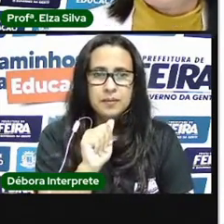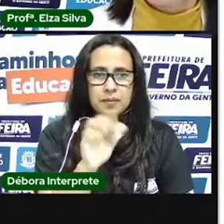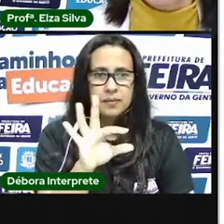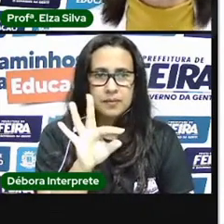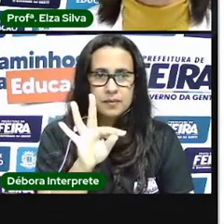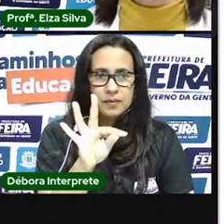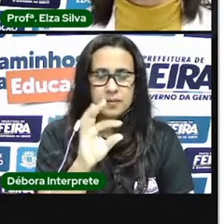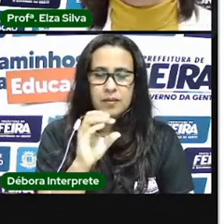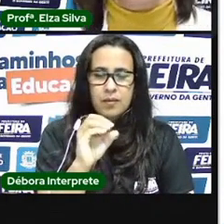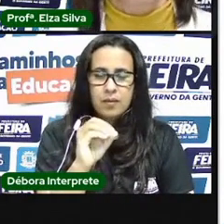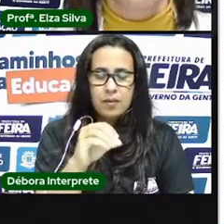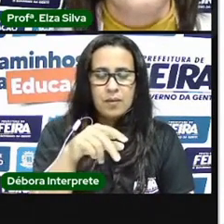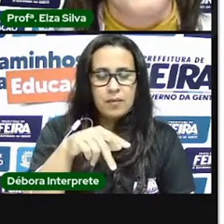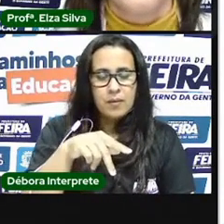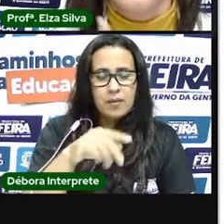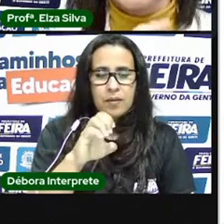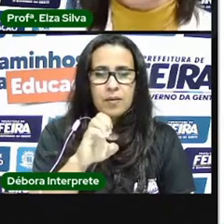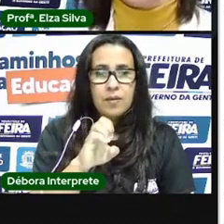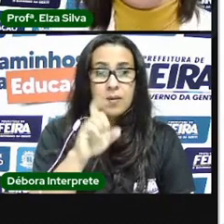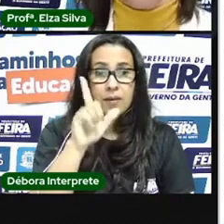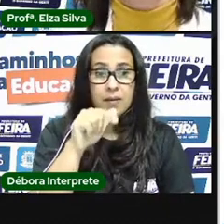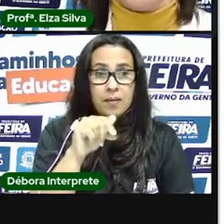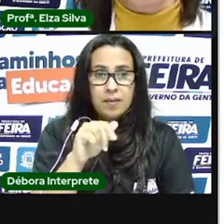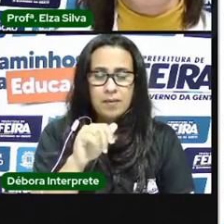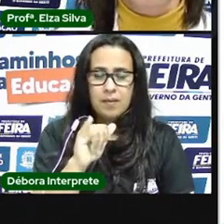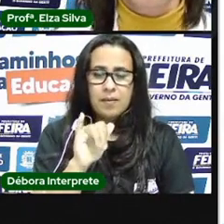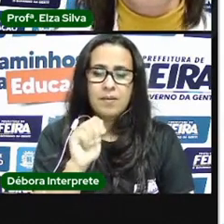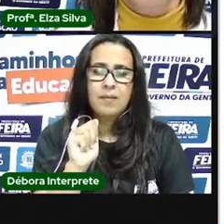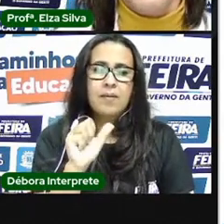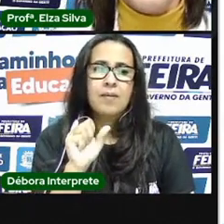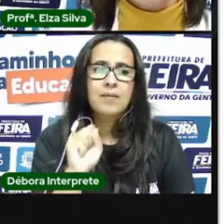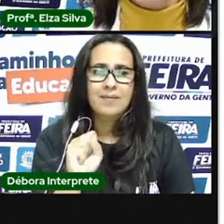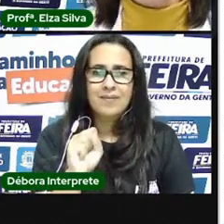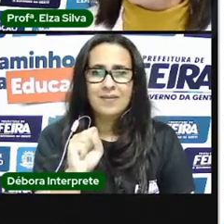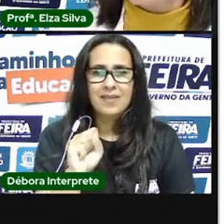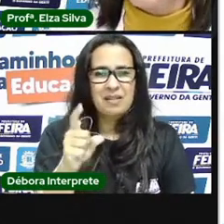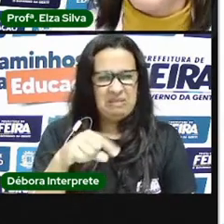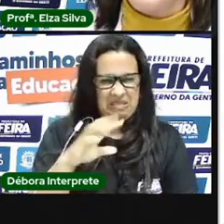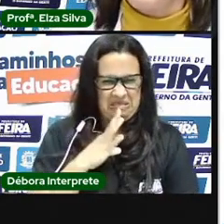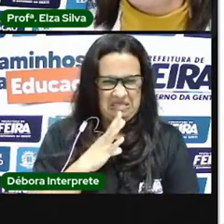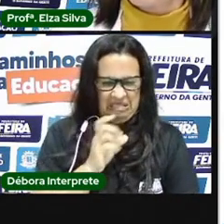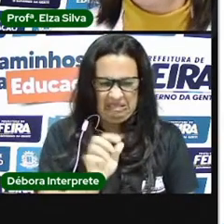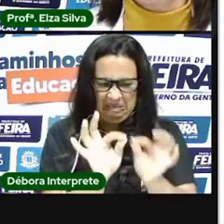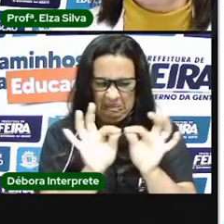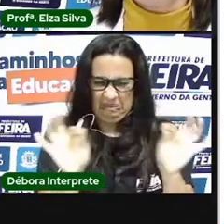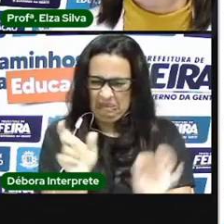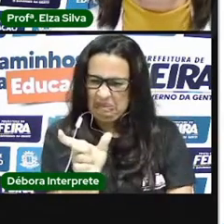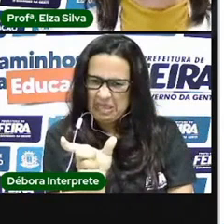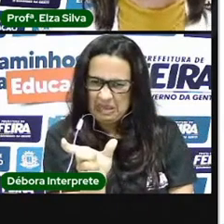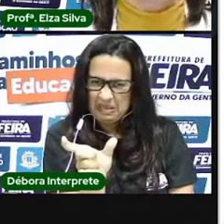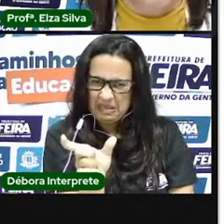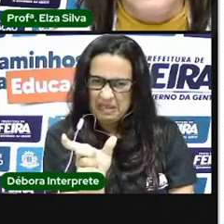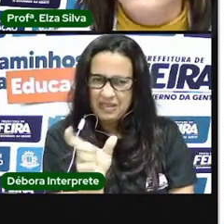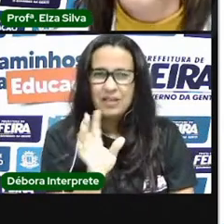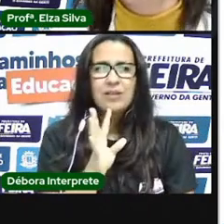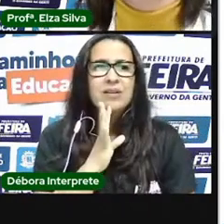ser que vocês não conheçam pelo nome mas vocês sabem o que é quando a gente está lendo uma história em quadrinhos e